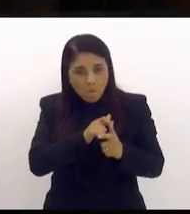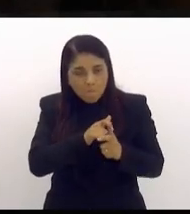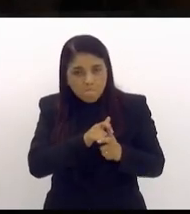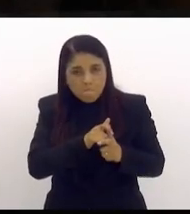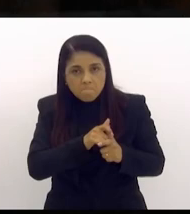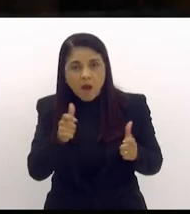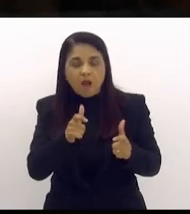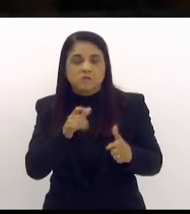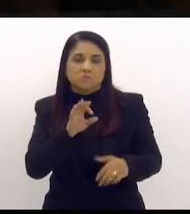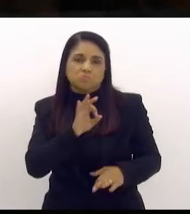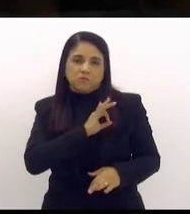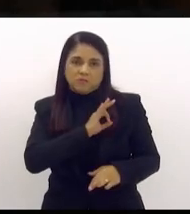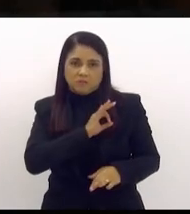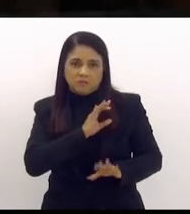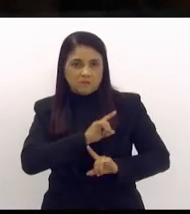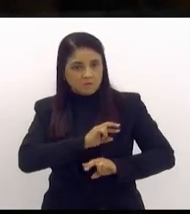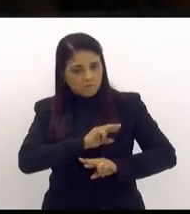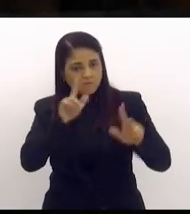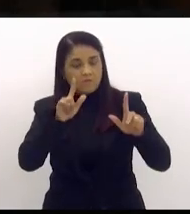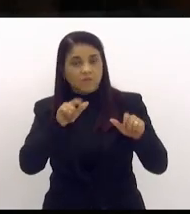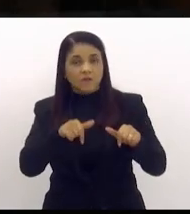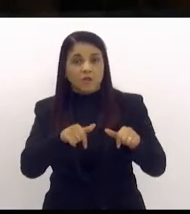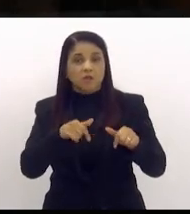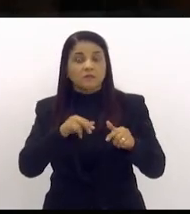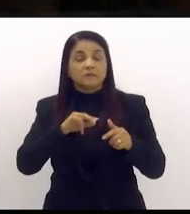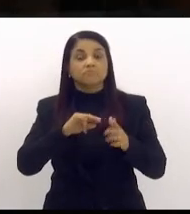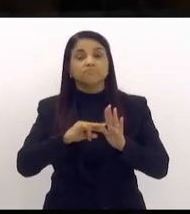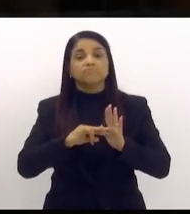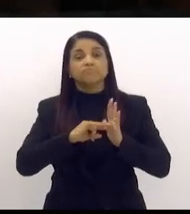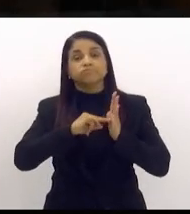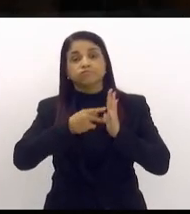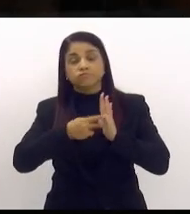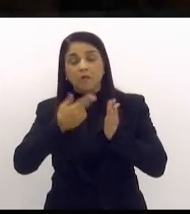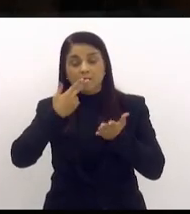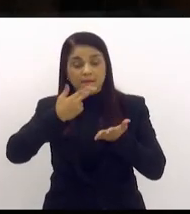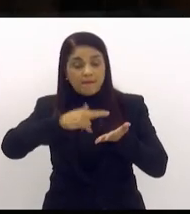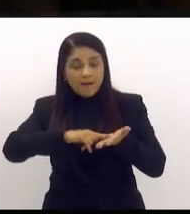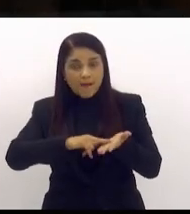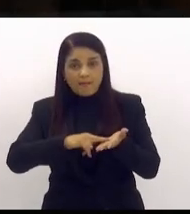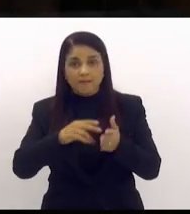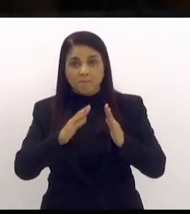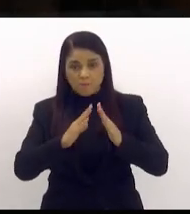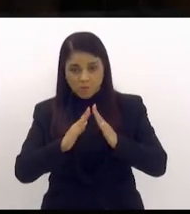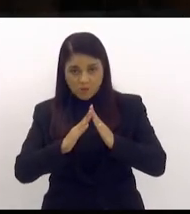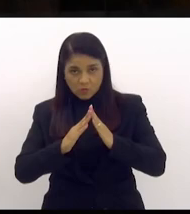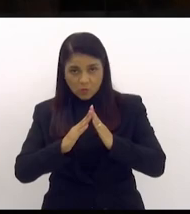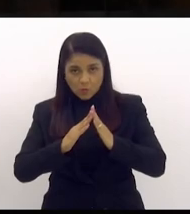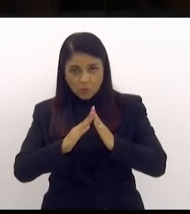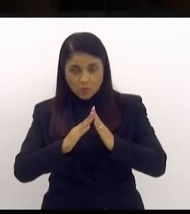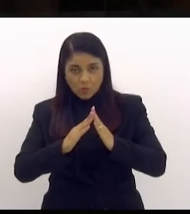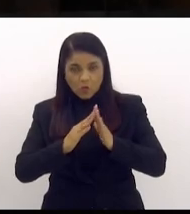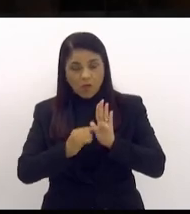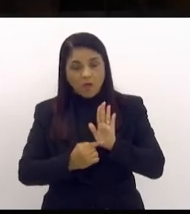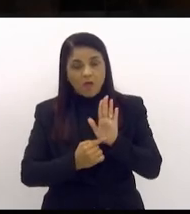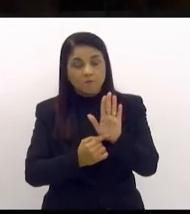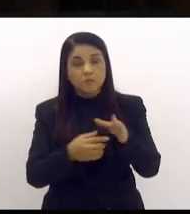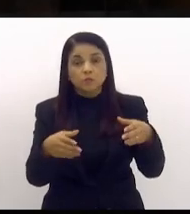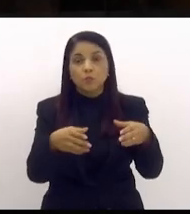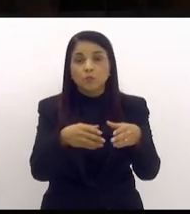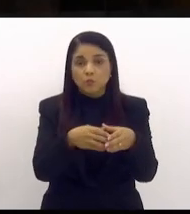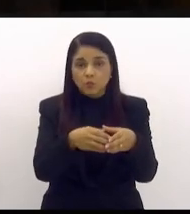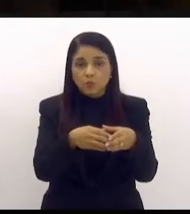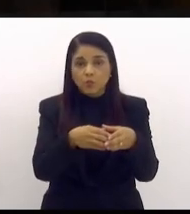Então, nesse sentido, foi apresentada uma carta desses moradores a essa comitiva